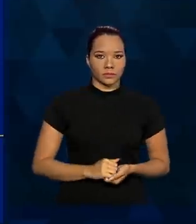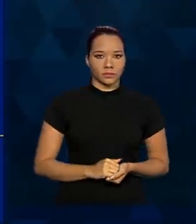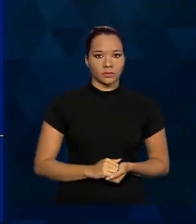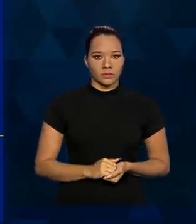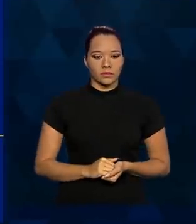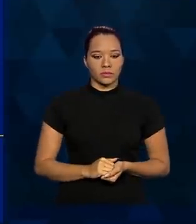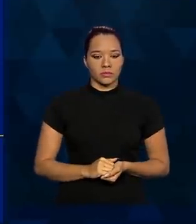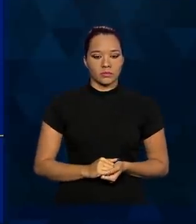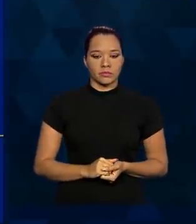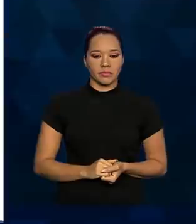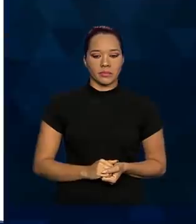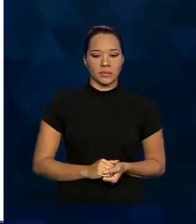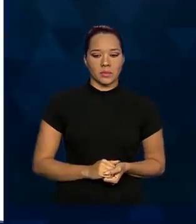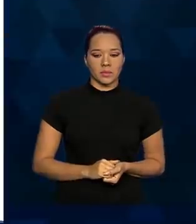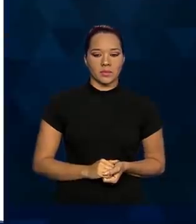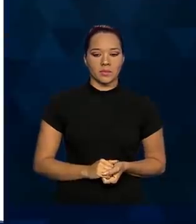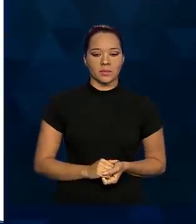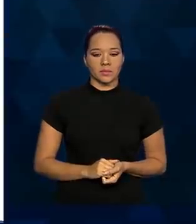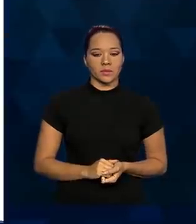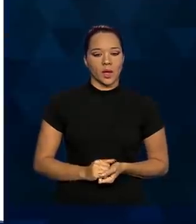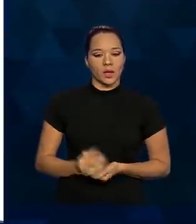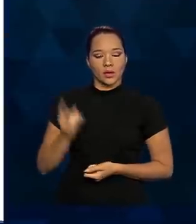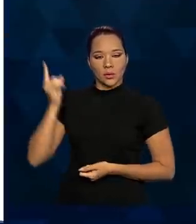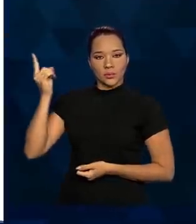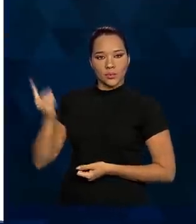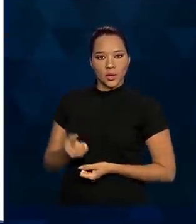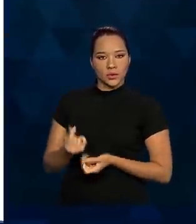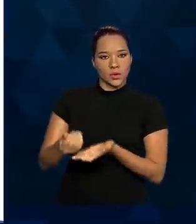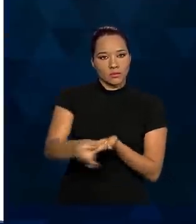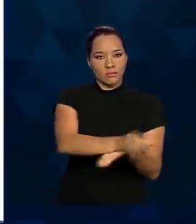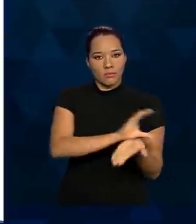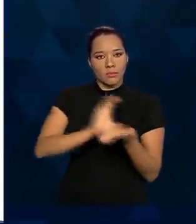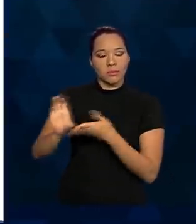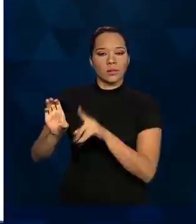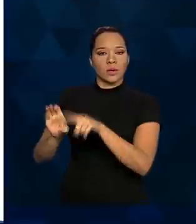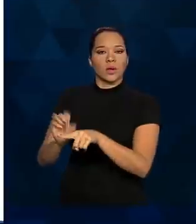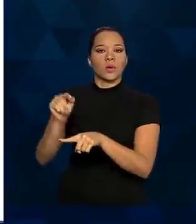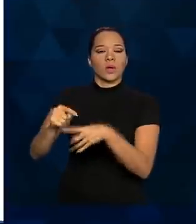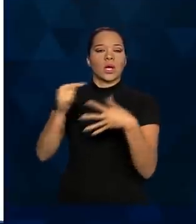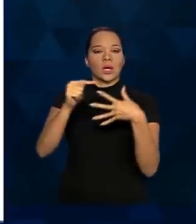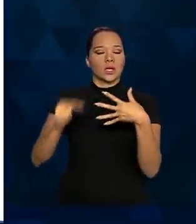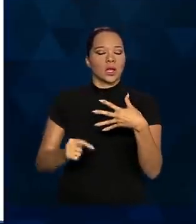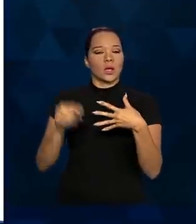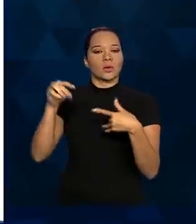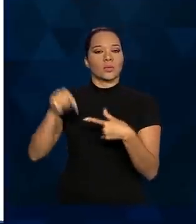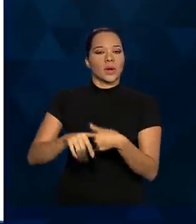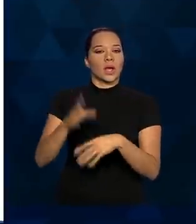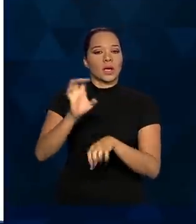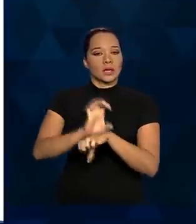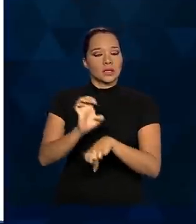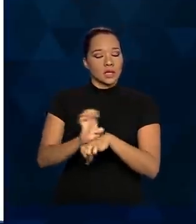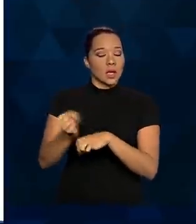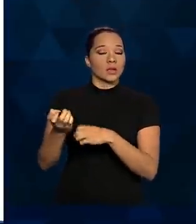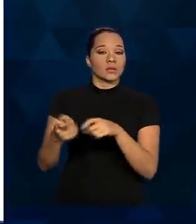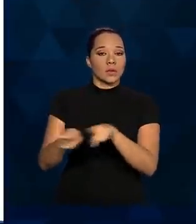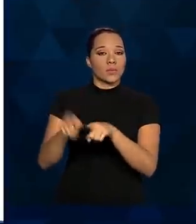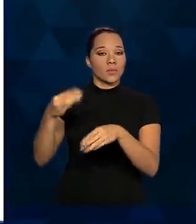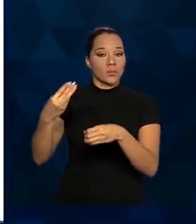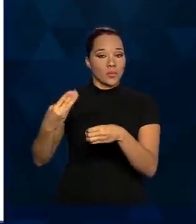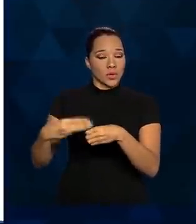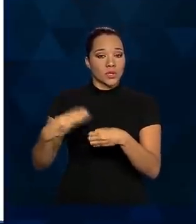Volta, favor. Eles foram transferidos pelo critério per capita para estados e municípios, para habilitação de leitos de UTI,